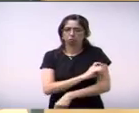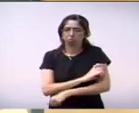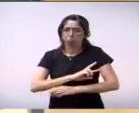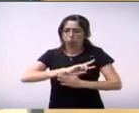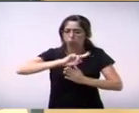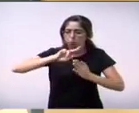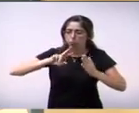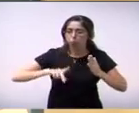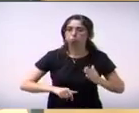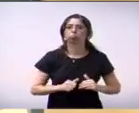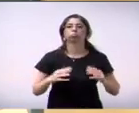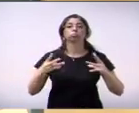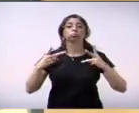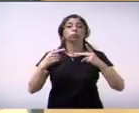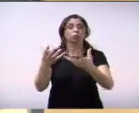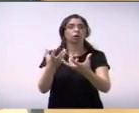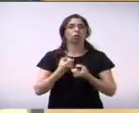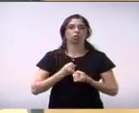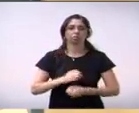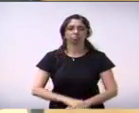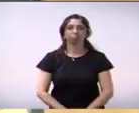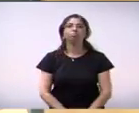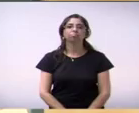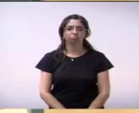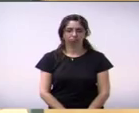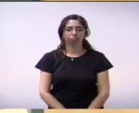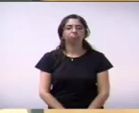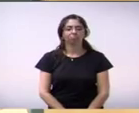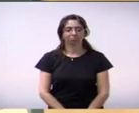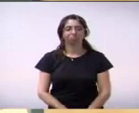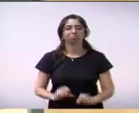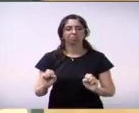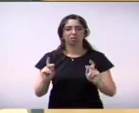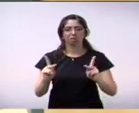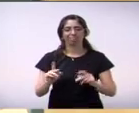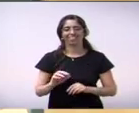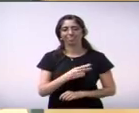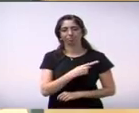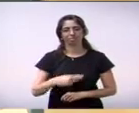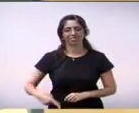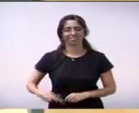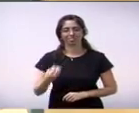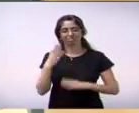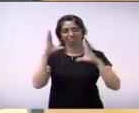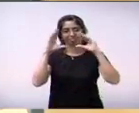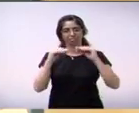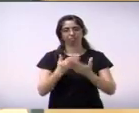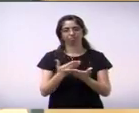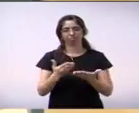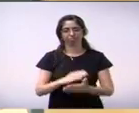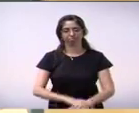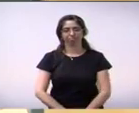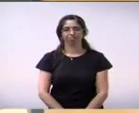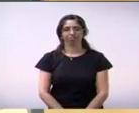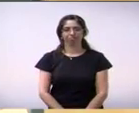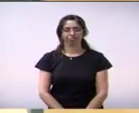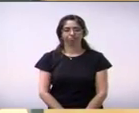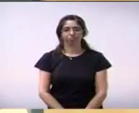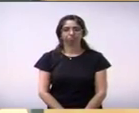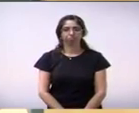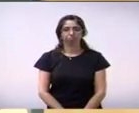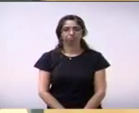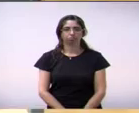na questão desses casos. Certo, presidente? É o que tenho a dizer. Uma boa noite a todos. Obrigado.